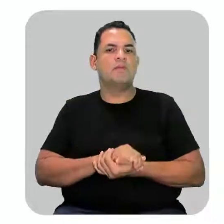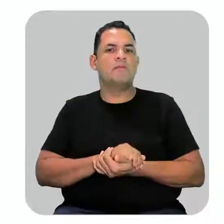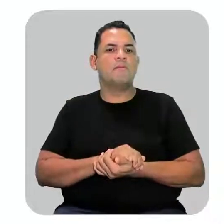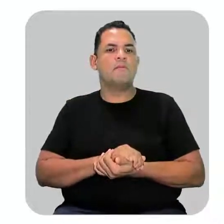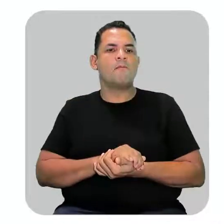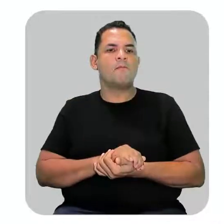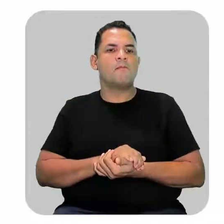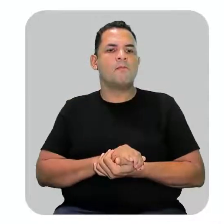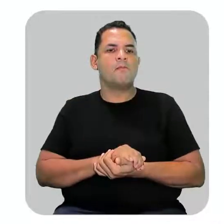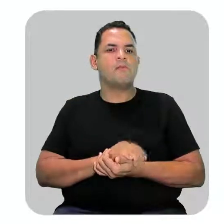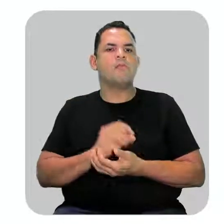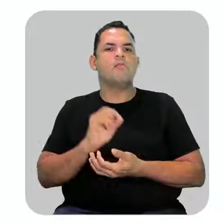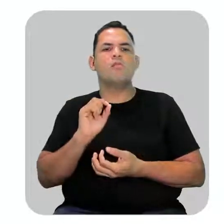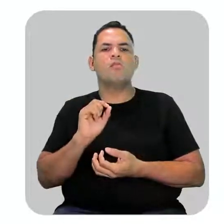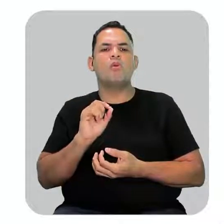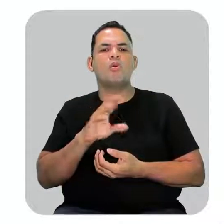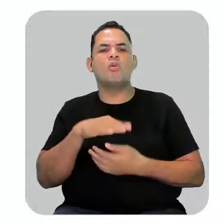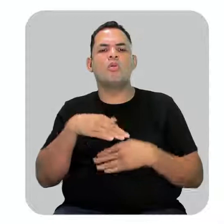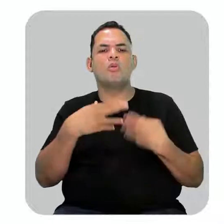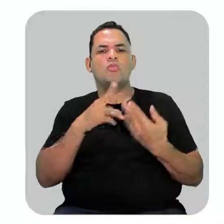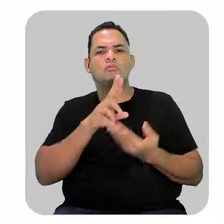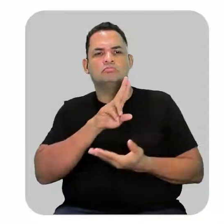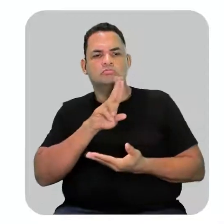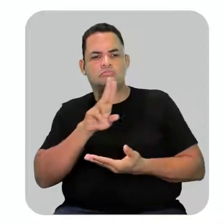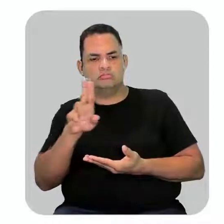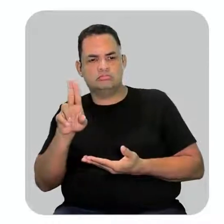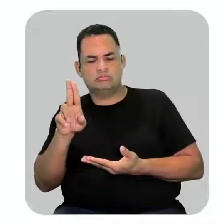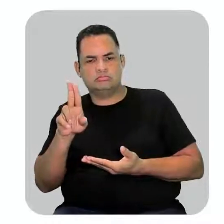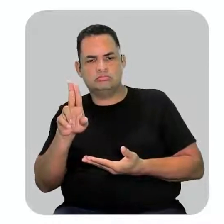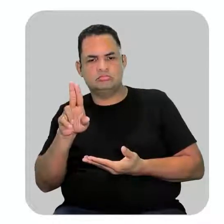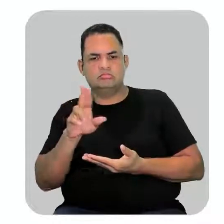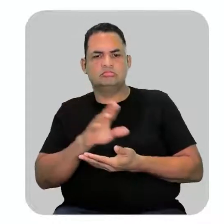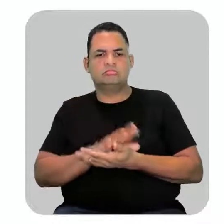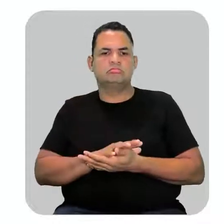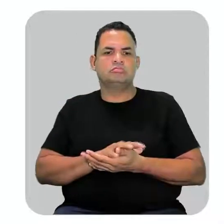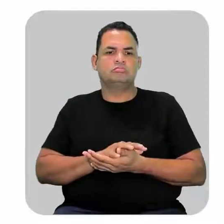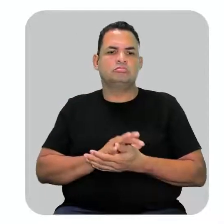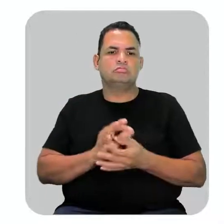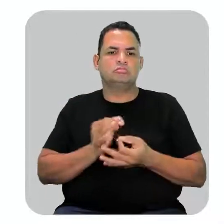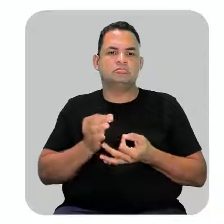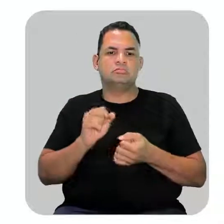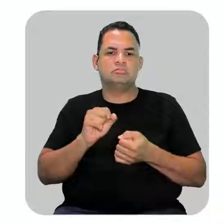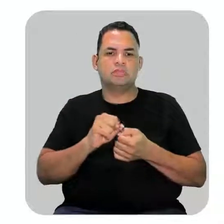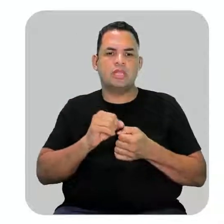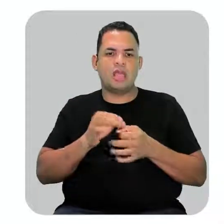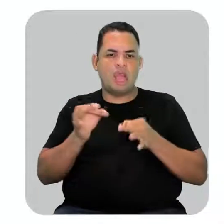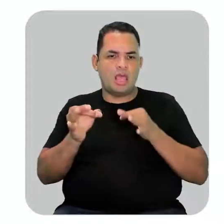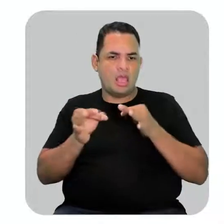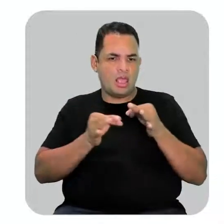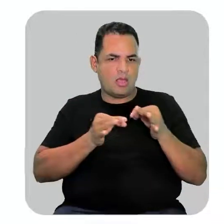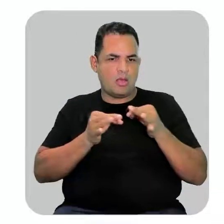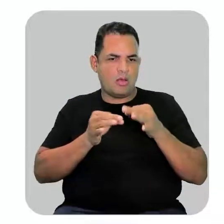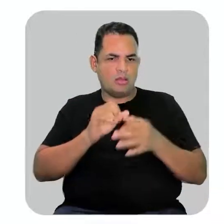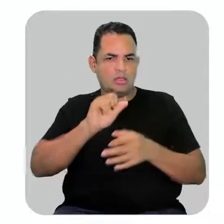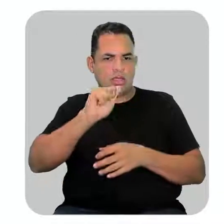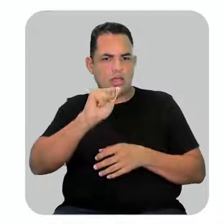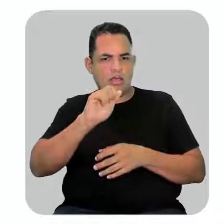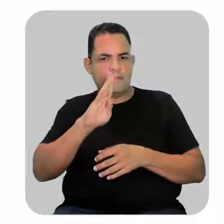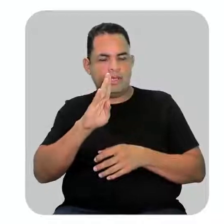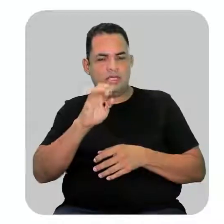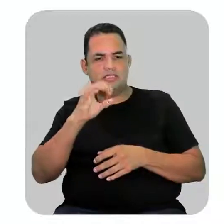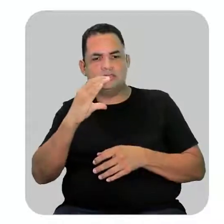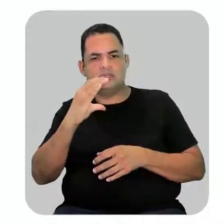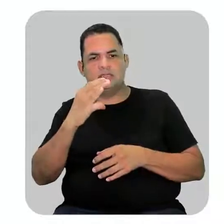como é que fica o nome mesmo esqueminha vou fazer em ordem alfabética o